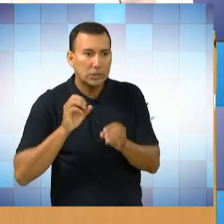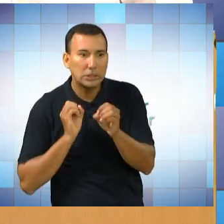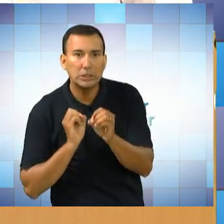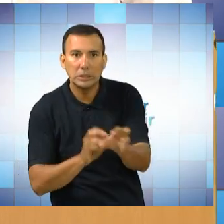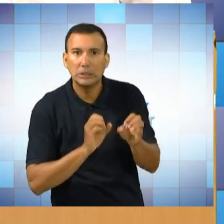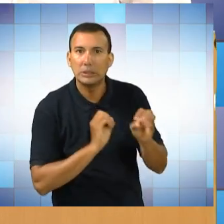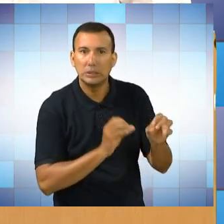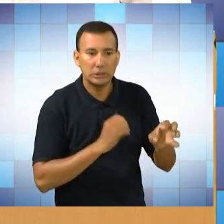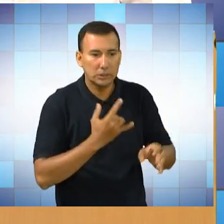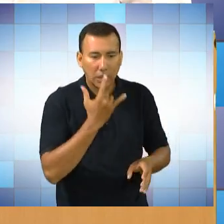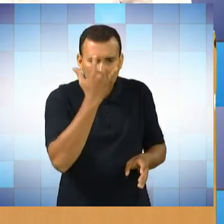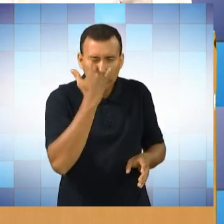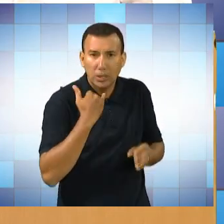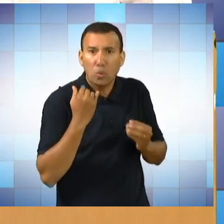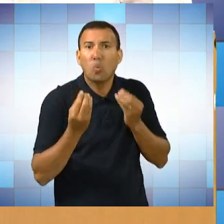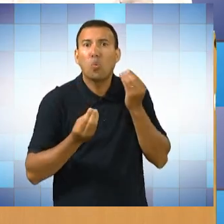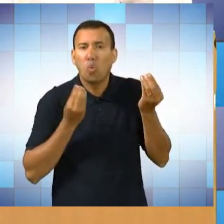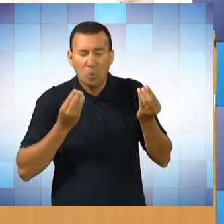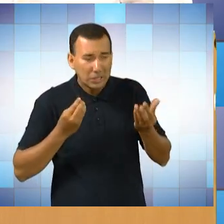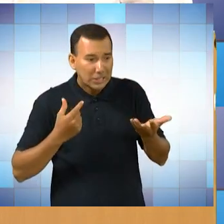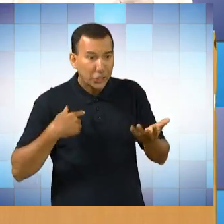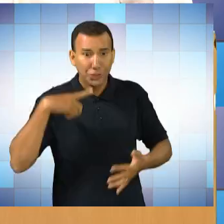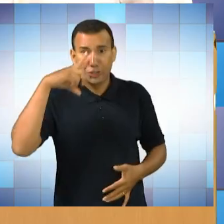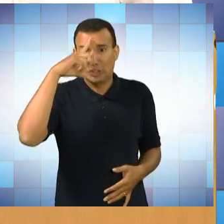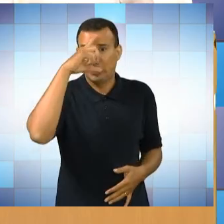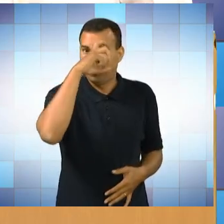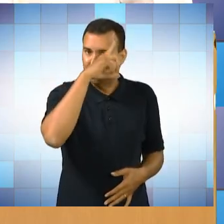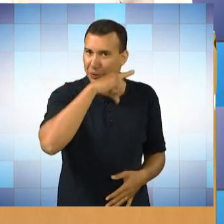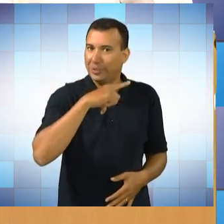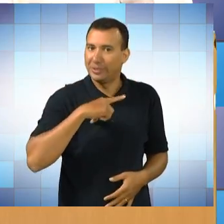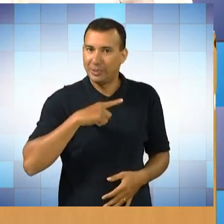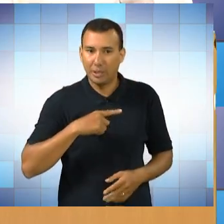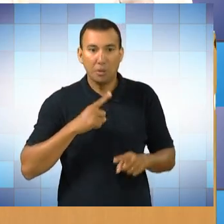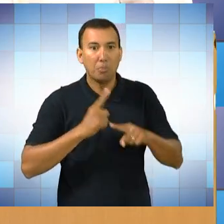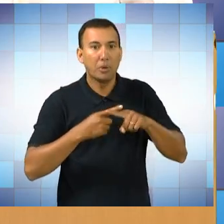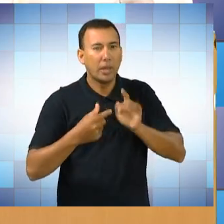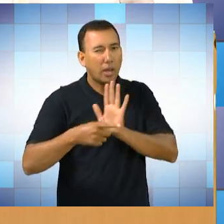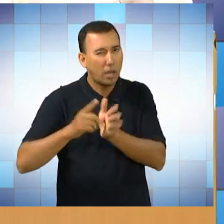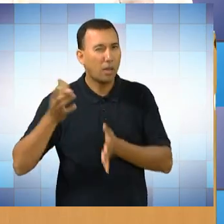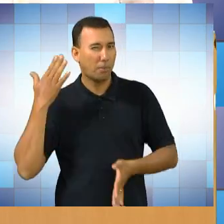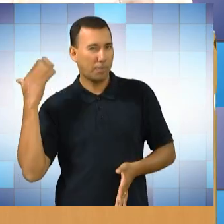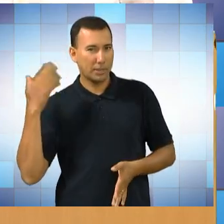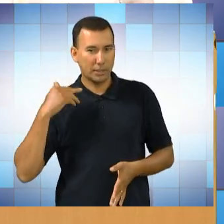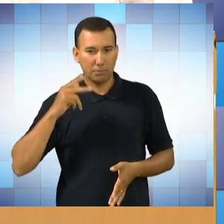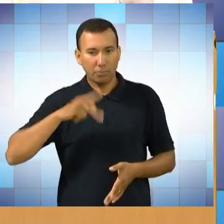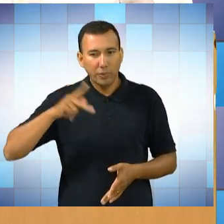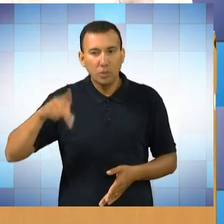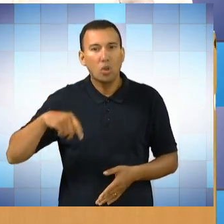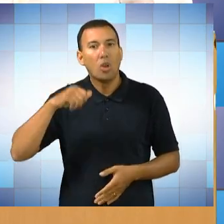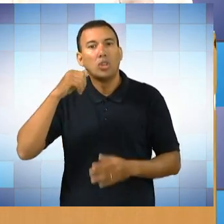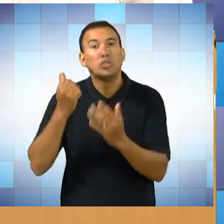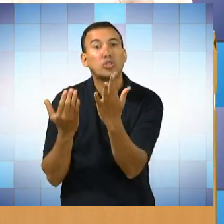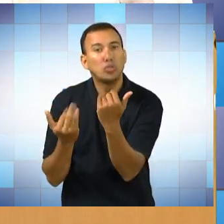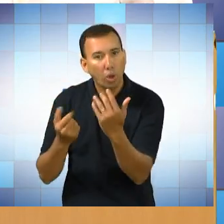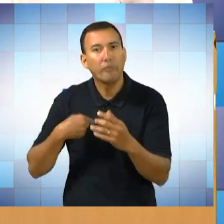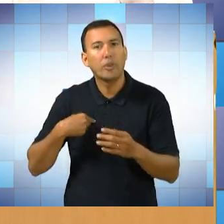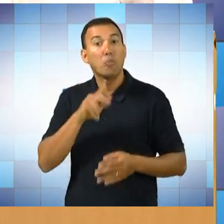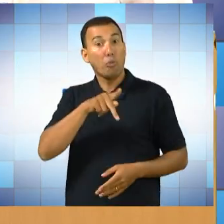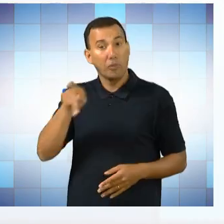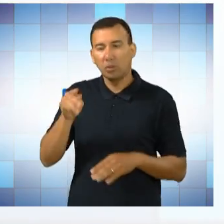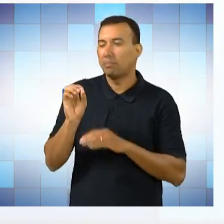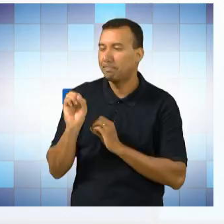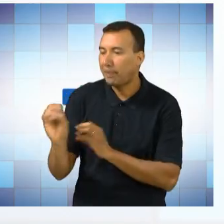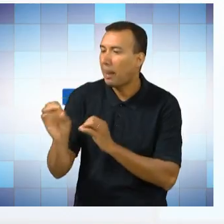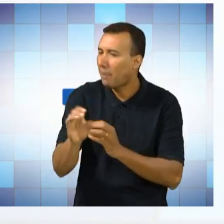poxa, um grande desafio para mim. Já havia dado aula para meninos da periferia, para pessoas